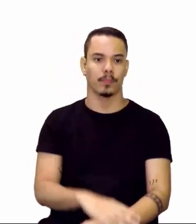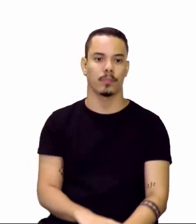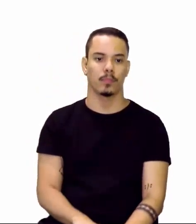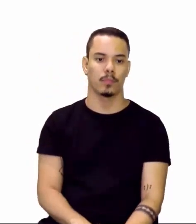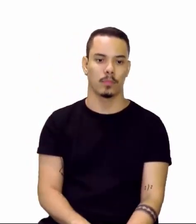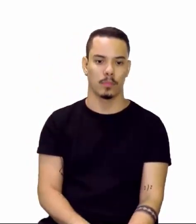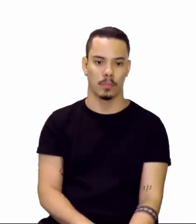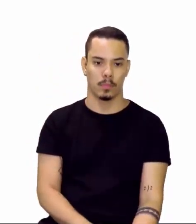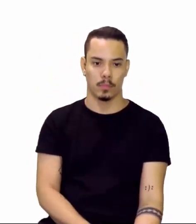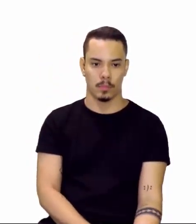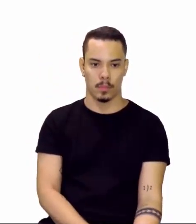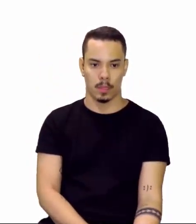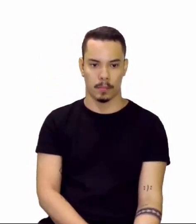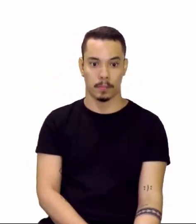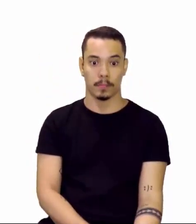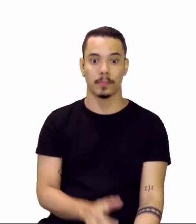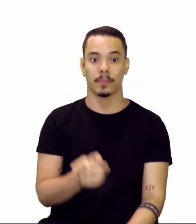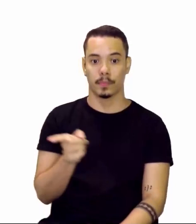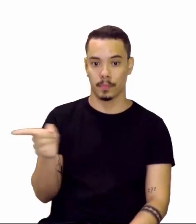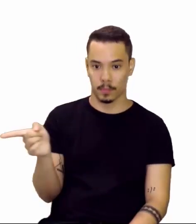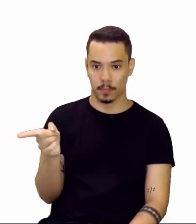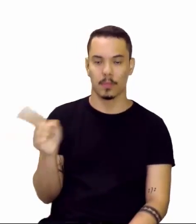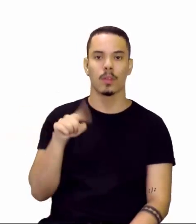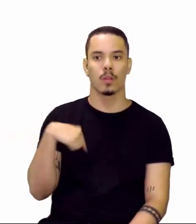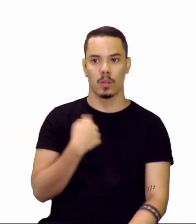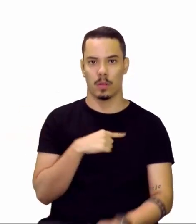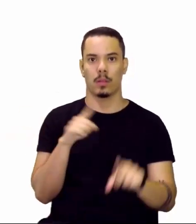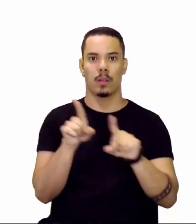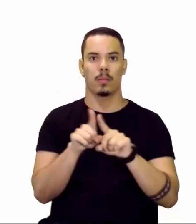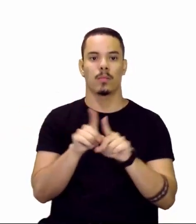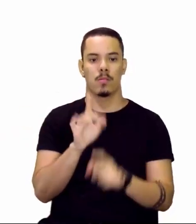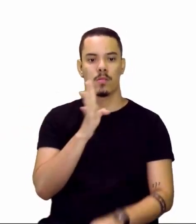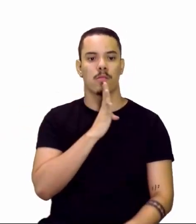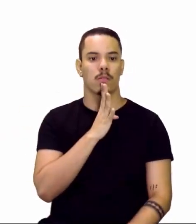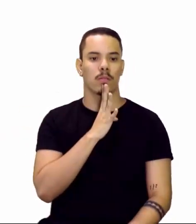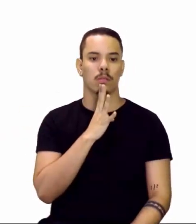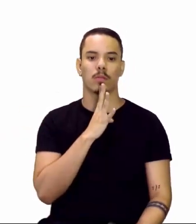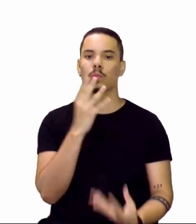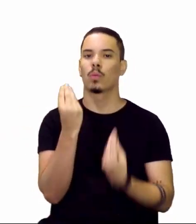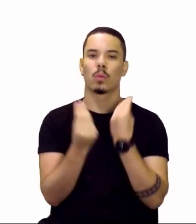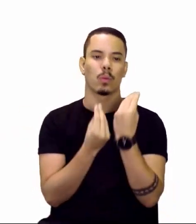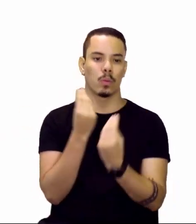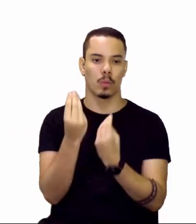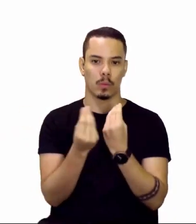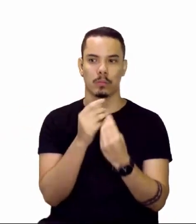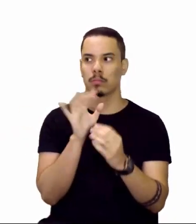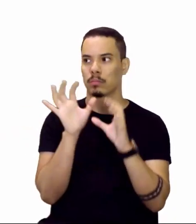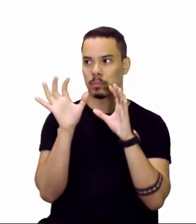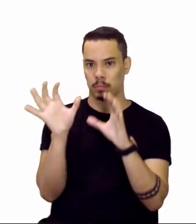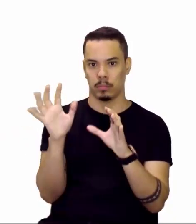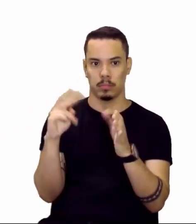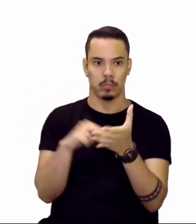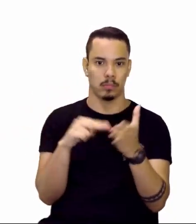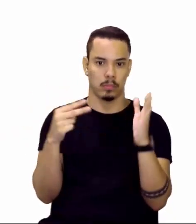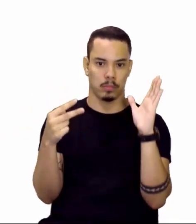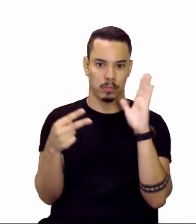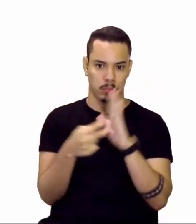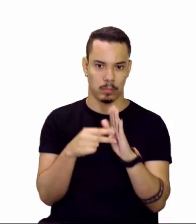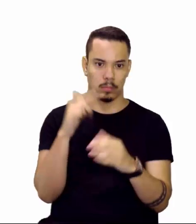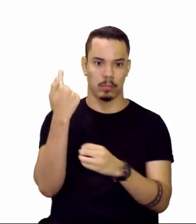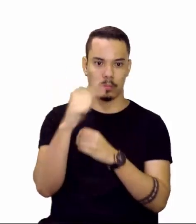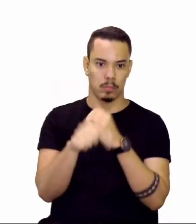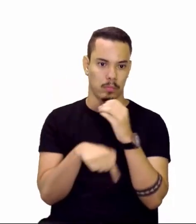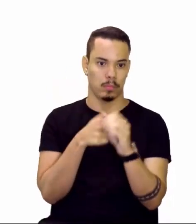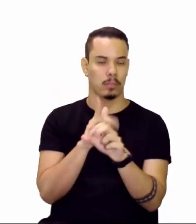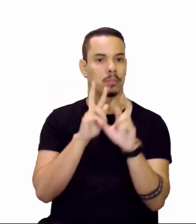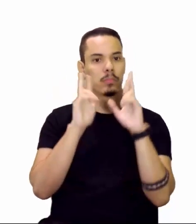íons compostos, nós também conhecemos, né, que são aqueles compostos onde nós temos átomos de elementos